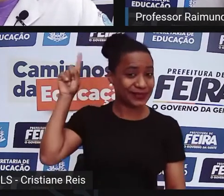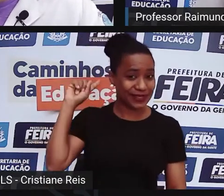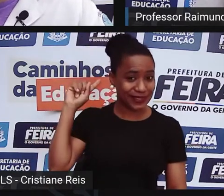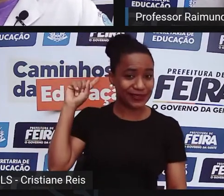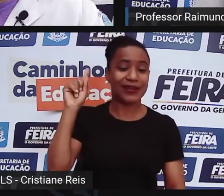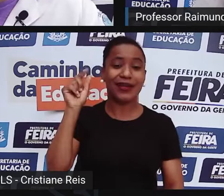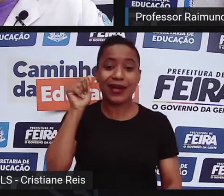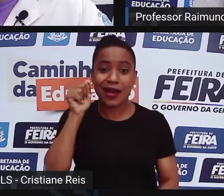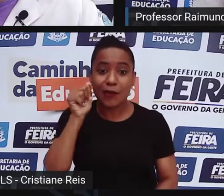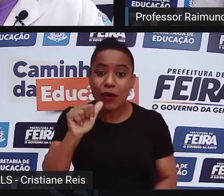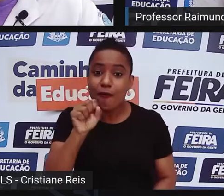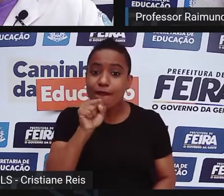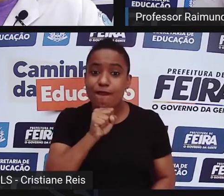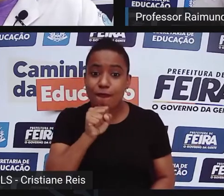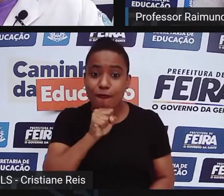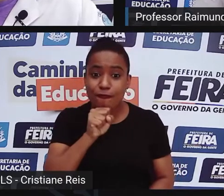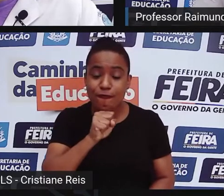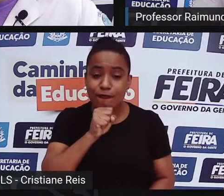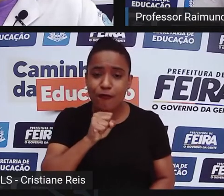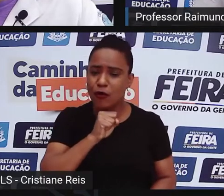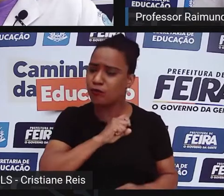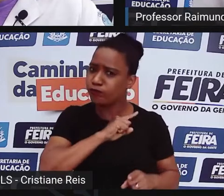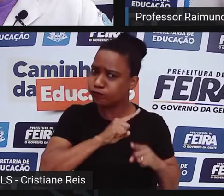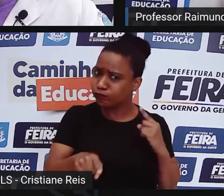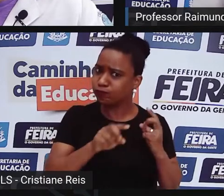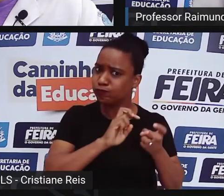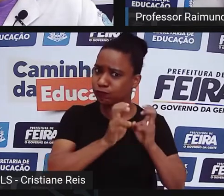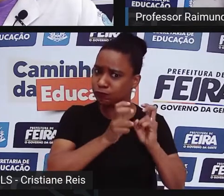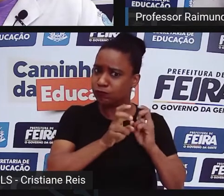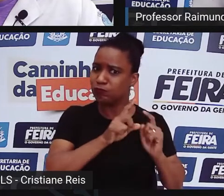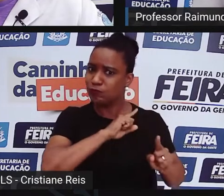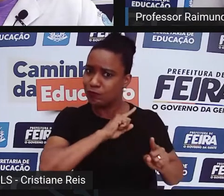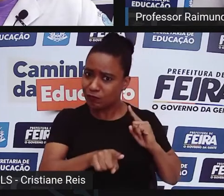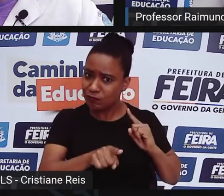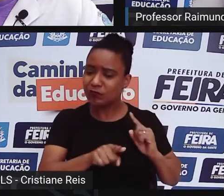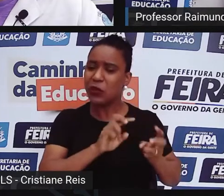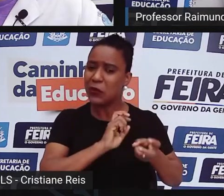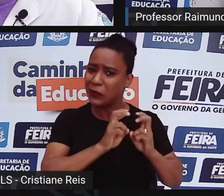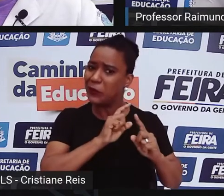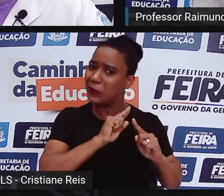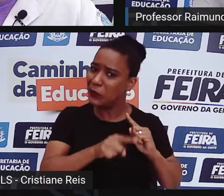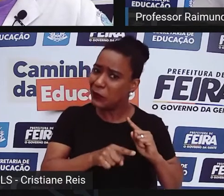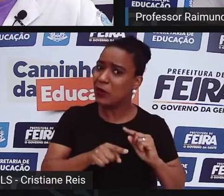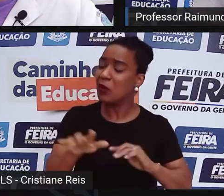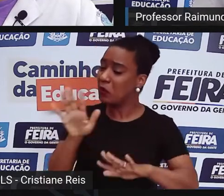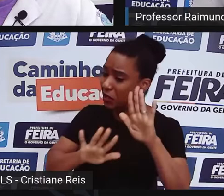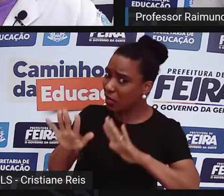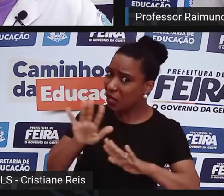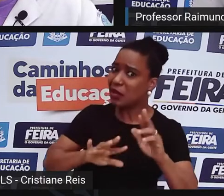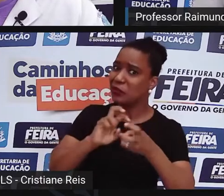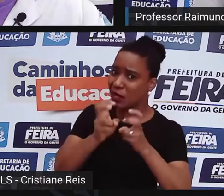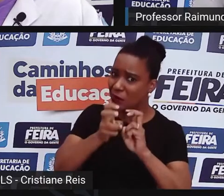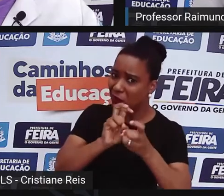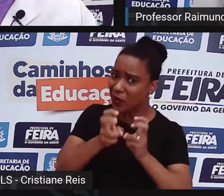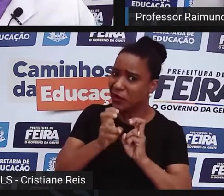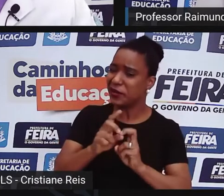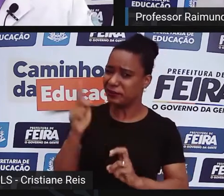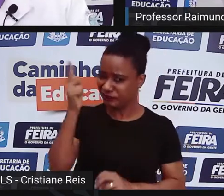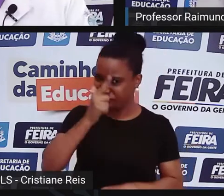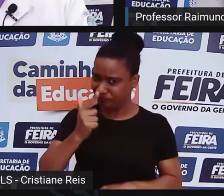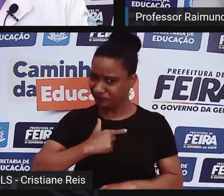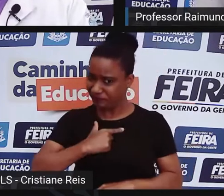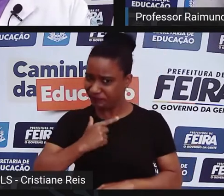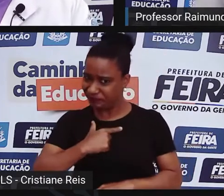privava de eu praticar capoeira, porque vinha aquele discurso, capoeira não é bom, capoeira é coisa de